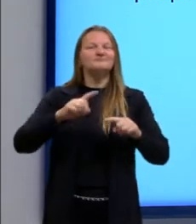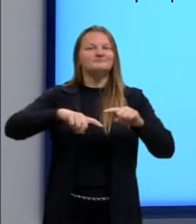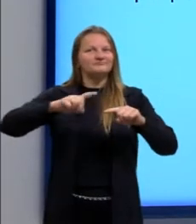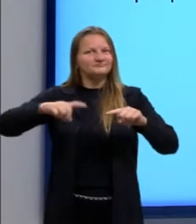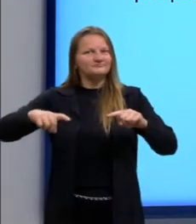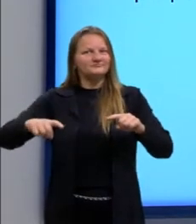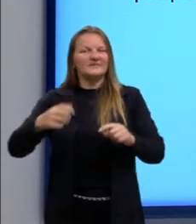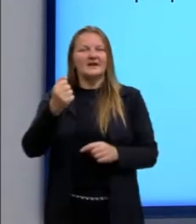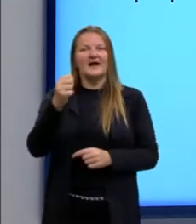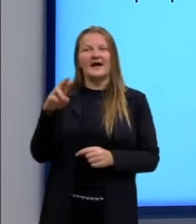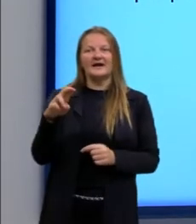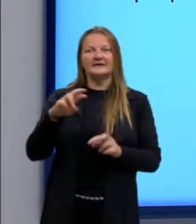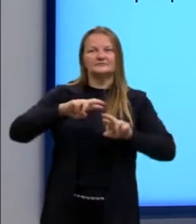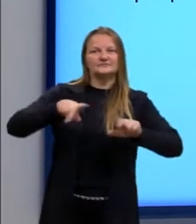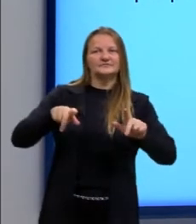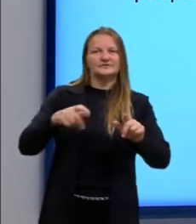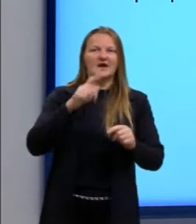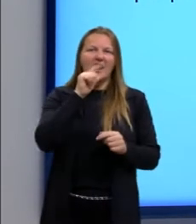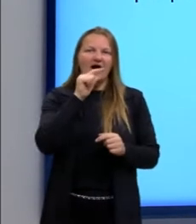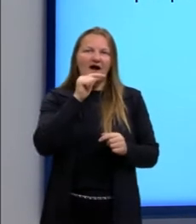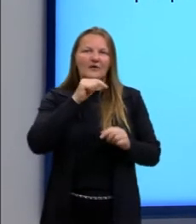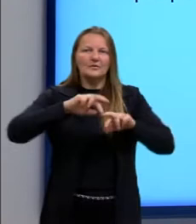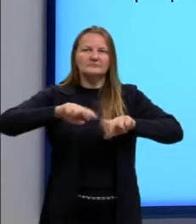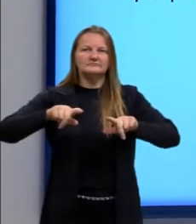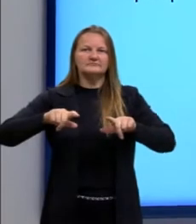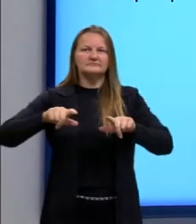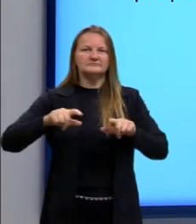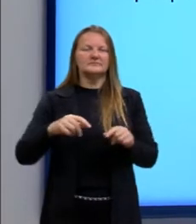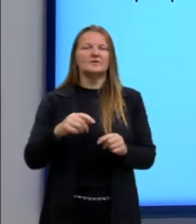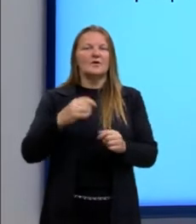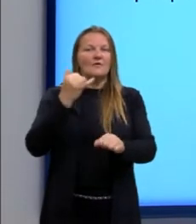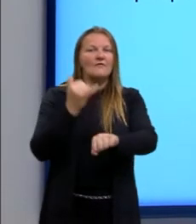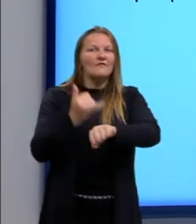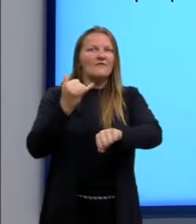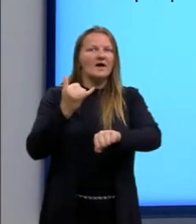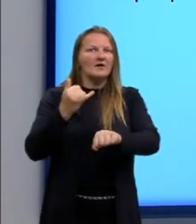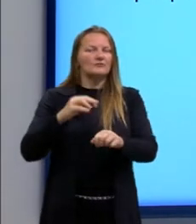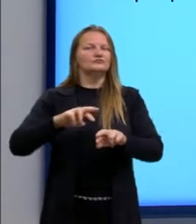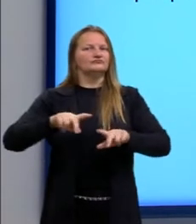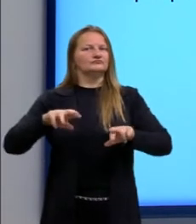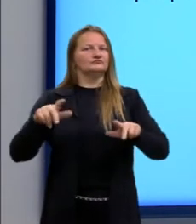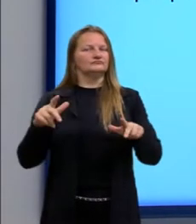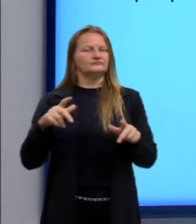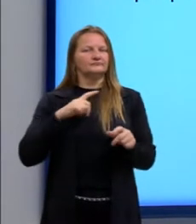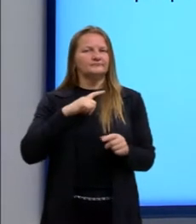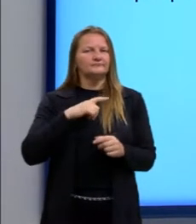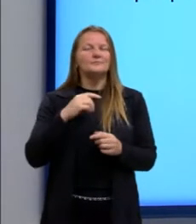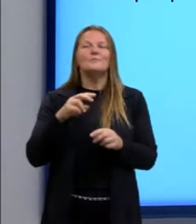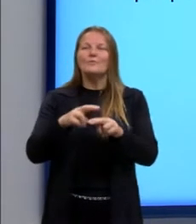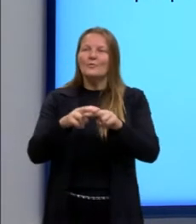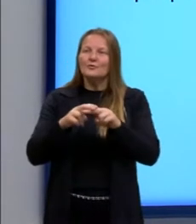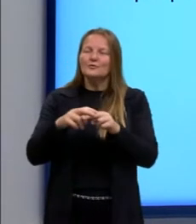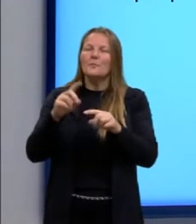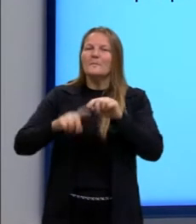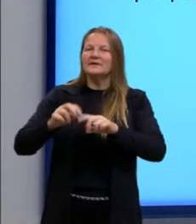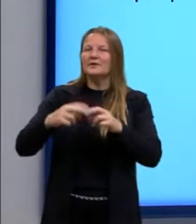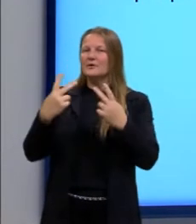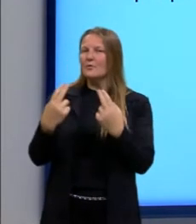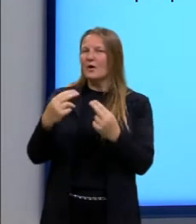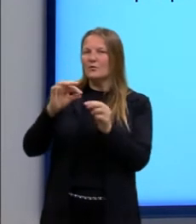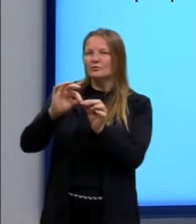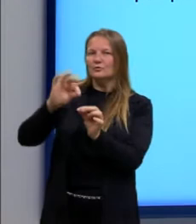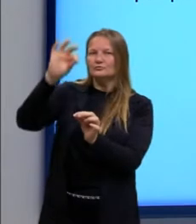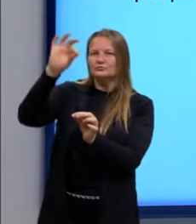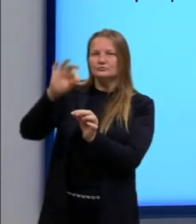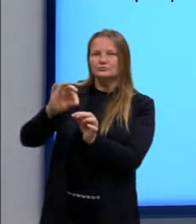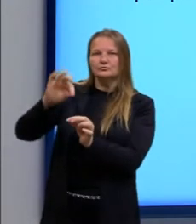No ar vai ser uma velocidade, na água vai ser outra, no ferro vai ser outra. Então aqui a gente tem o mesmo material, isso quer dizer que essa